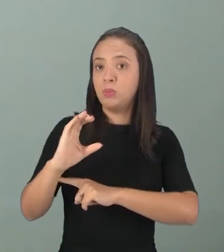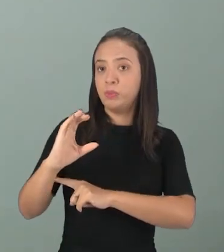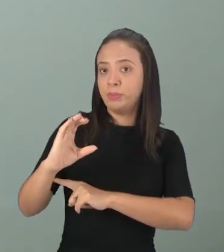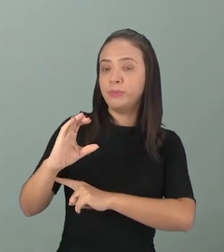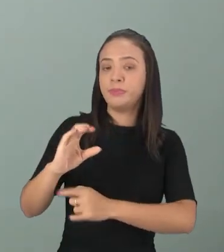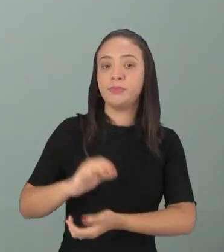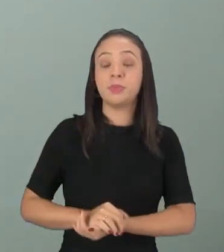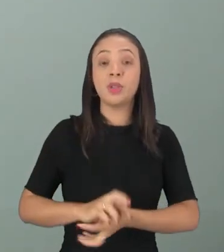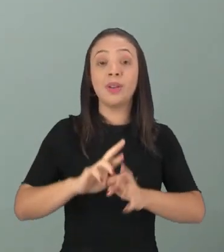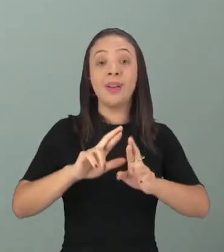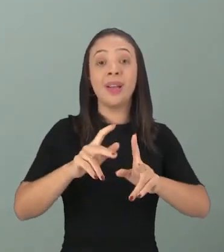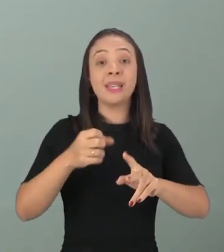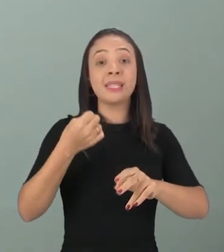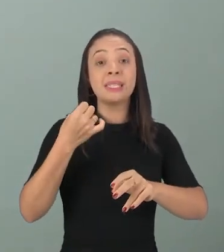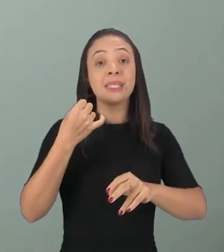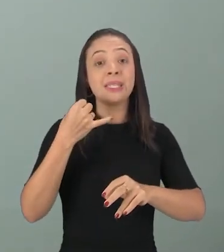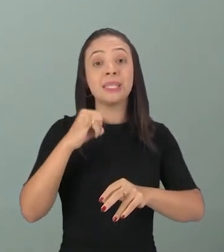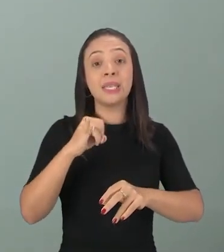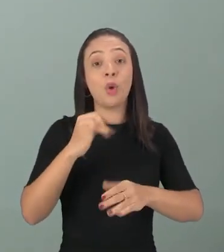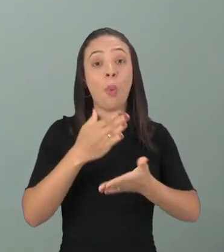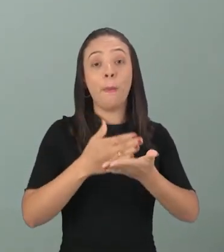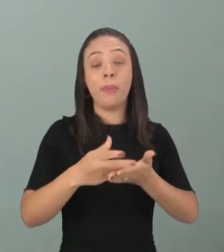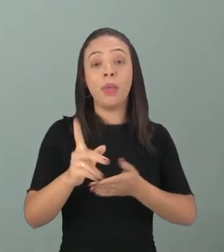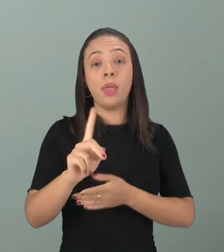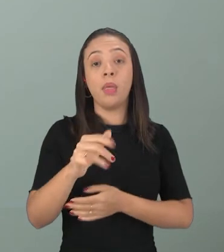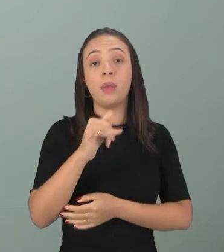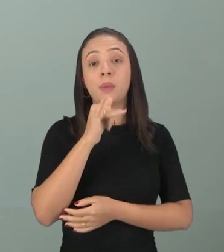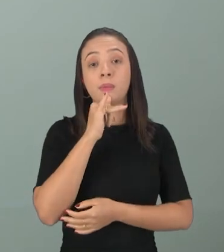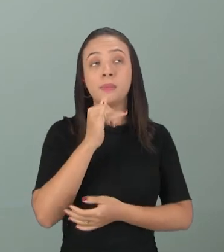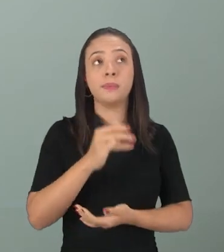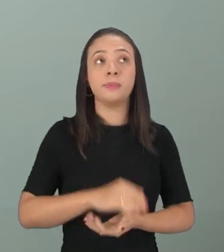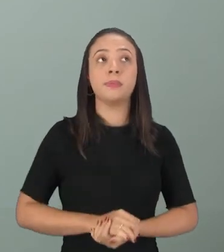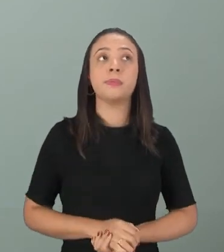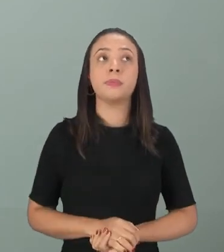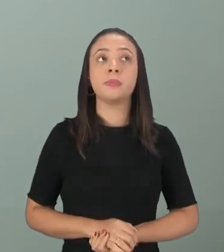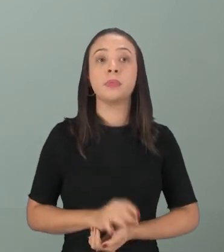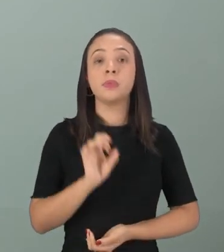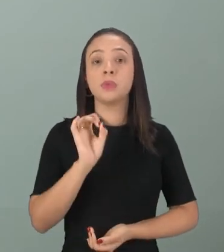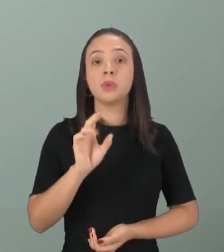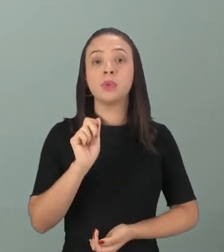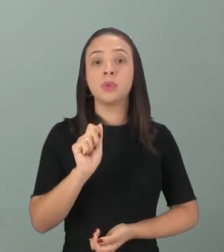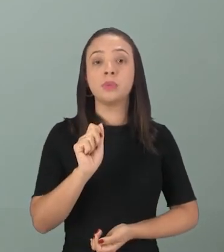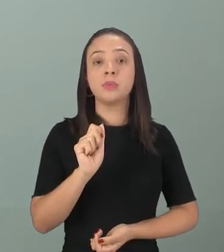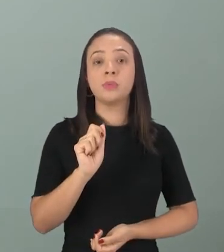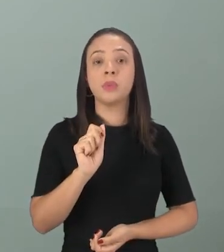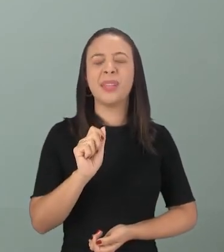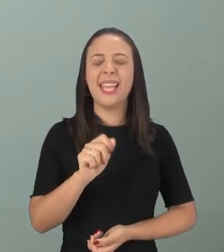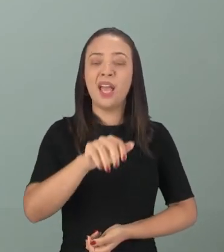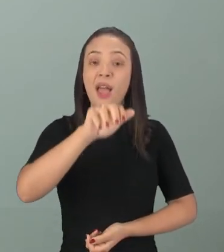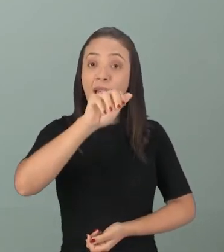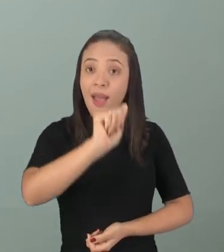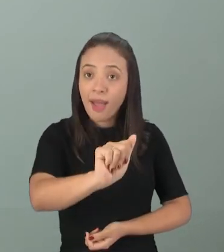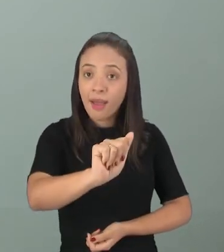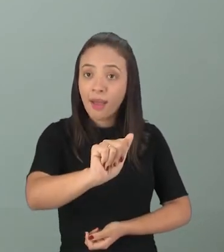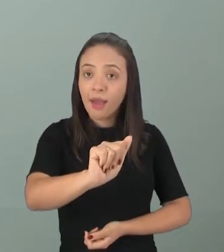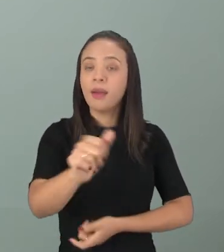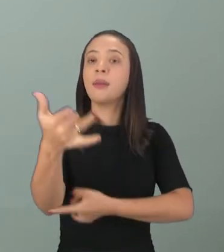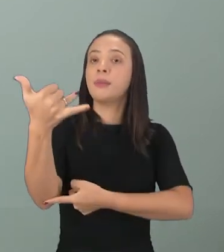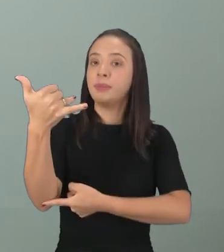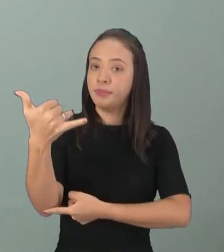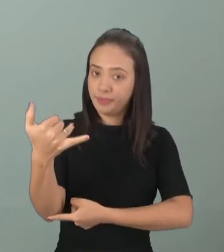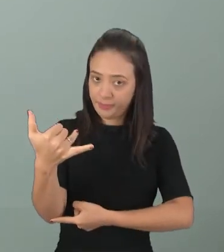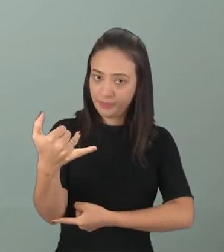diferente dela não iniciar, eu colocar, se eu não iniciasse aqui, colocasse um A no início da frase, ó, canetinha